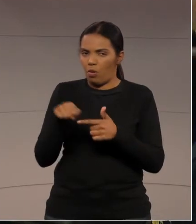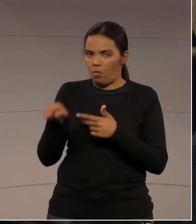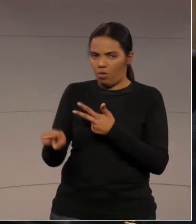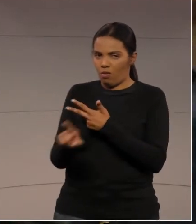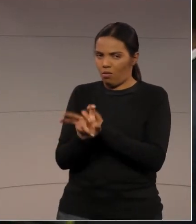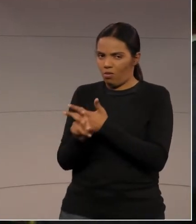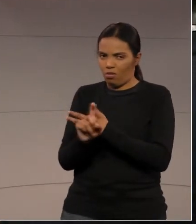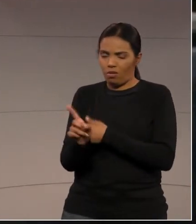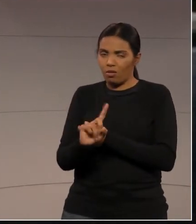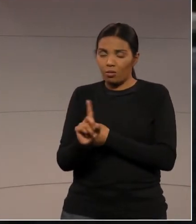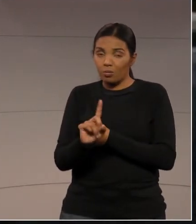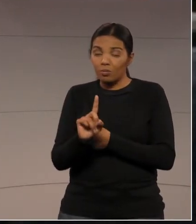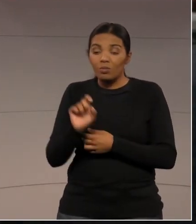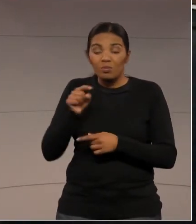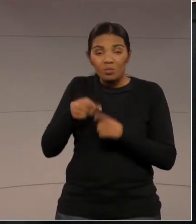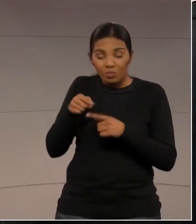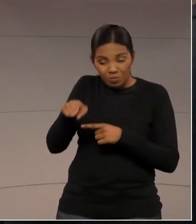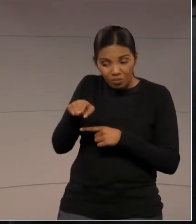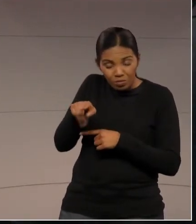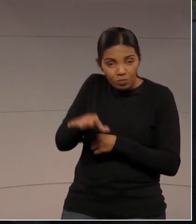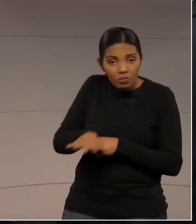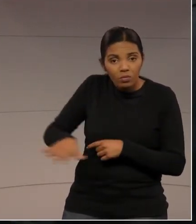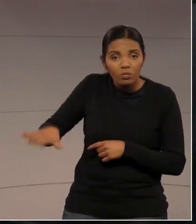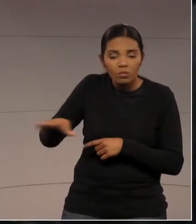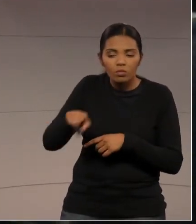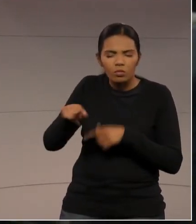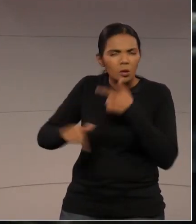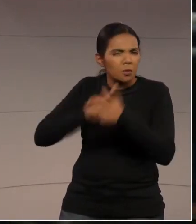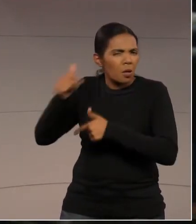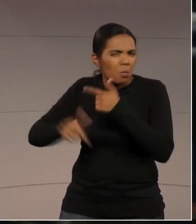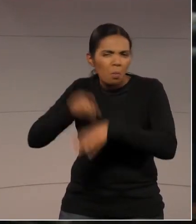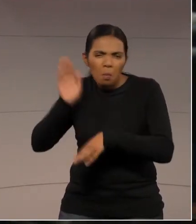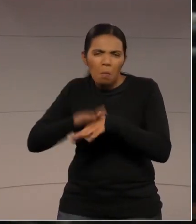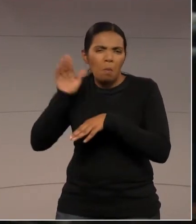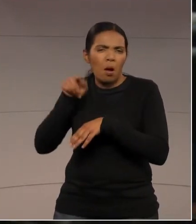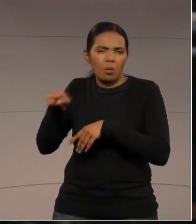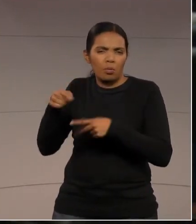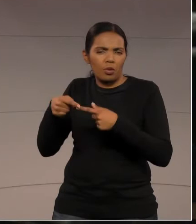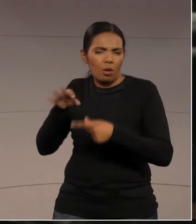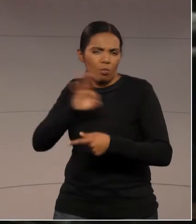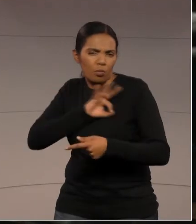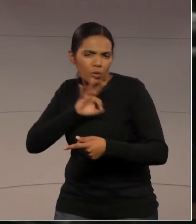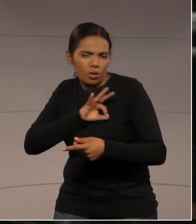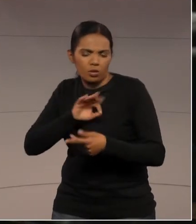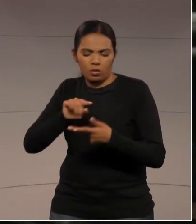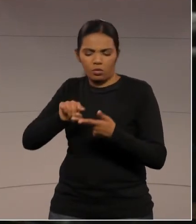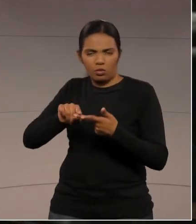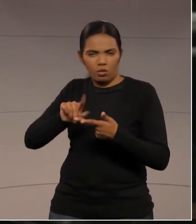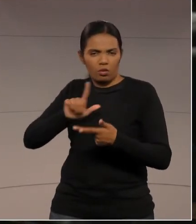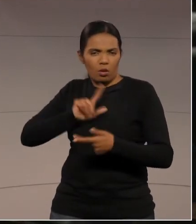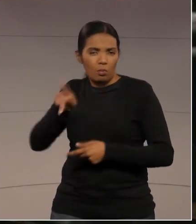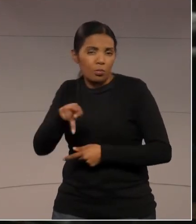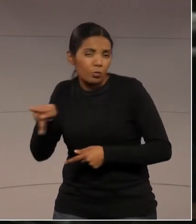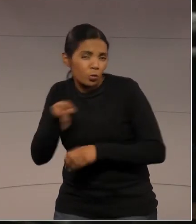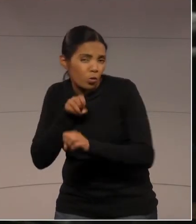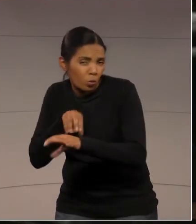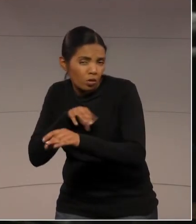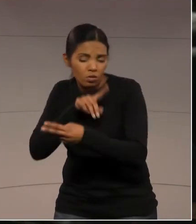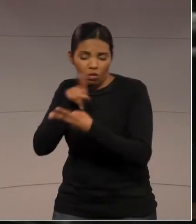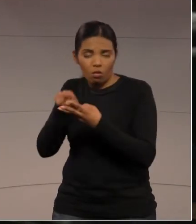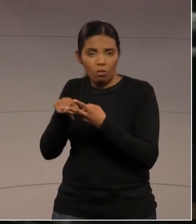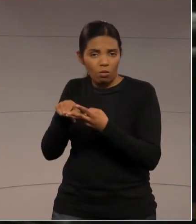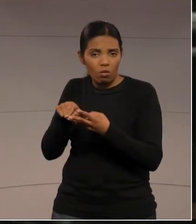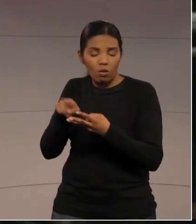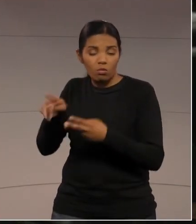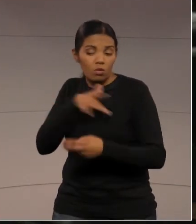sustenta esse Paraná através do seu trabalho, através da polícia militar, através dos professores da educação, através